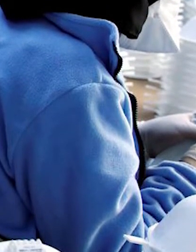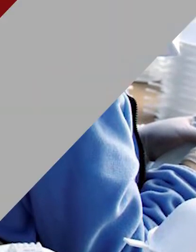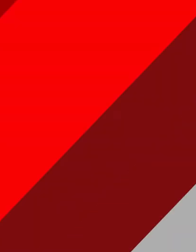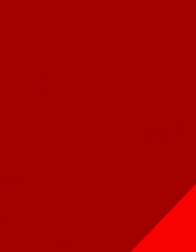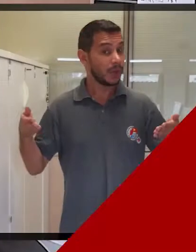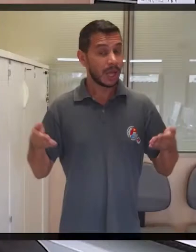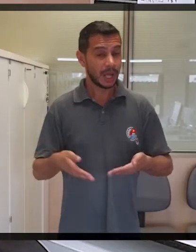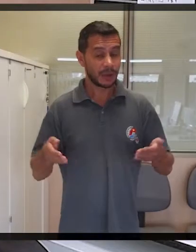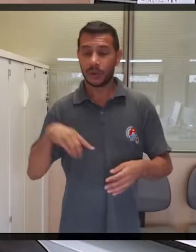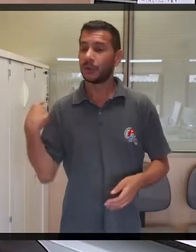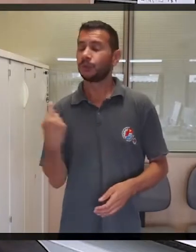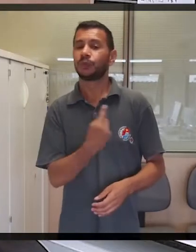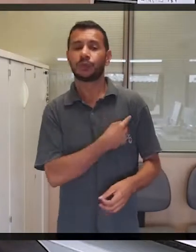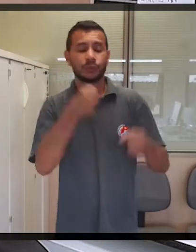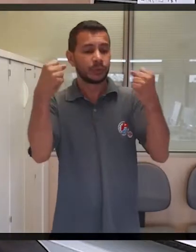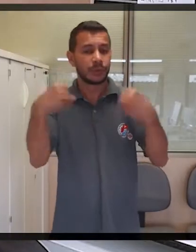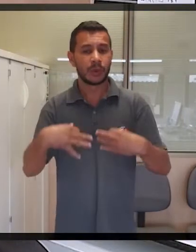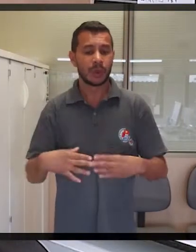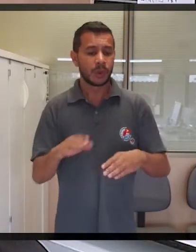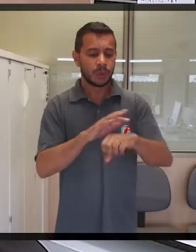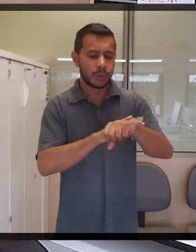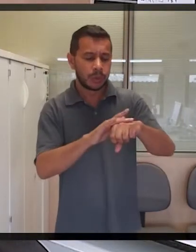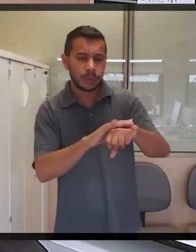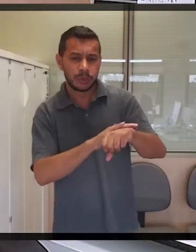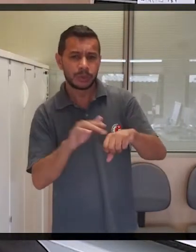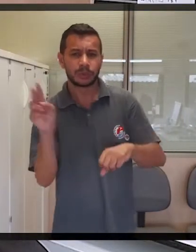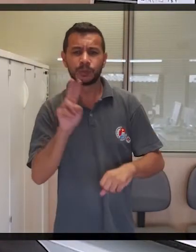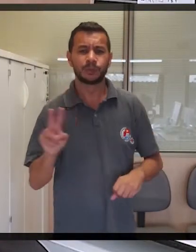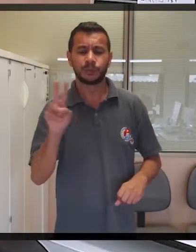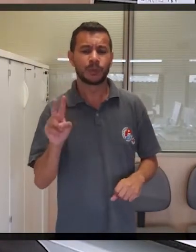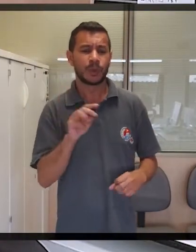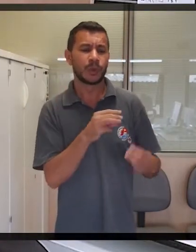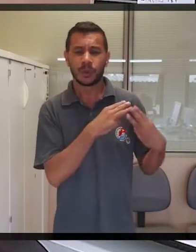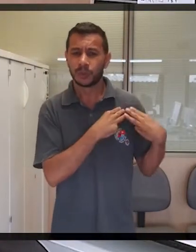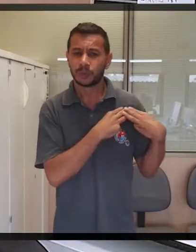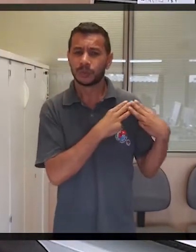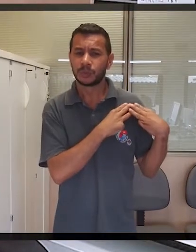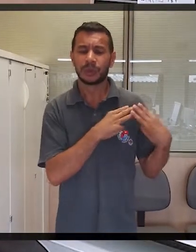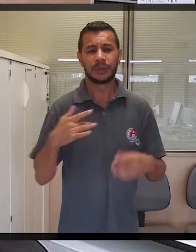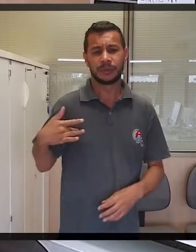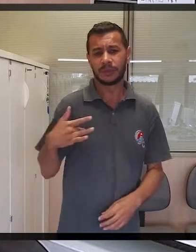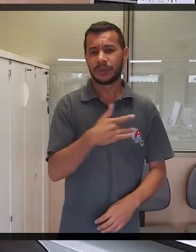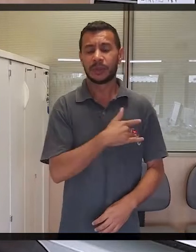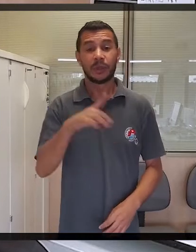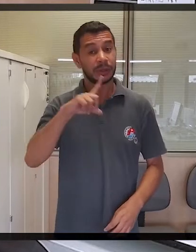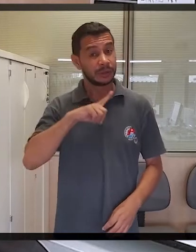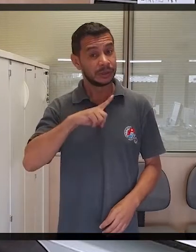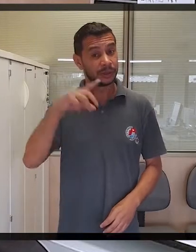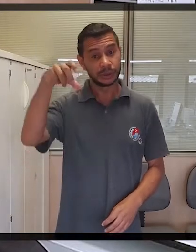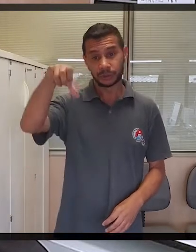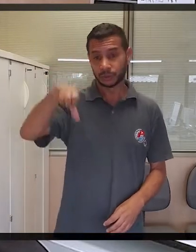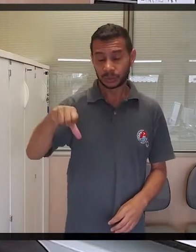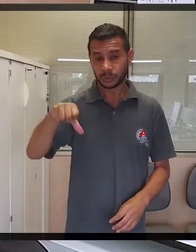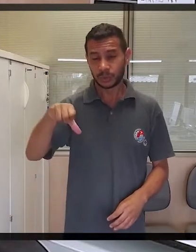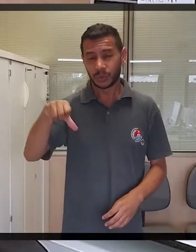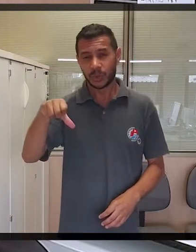E agora, vamos falar de coronavírus. De acordo com o Ministério da Saúde, existem nove casos suspeitos